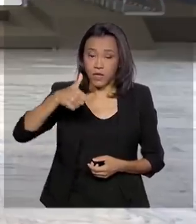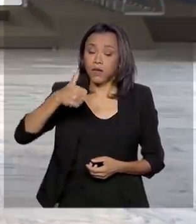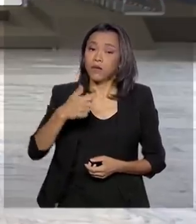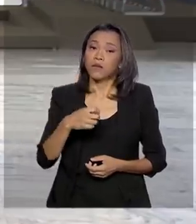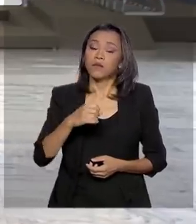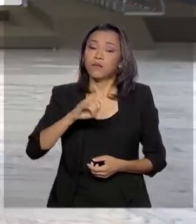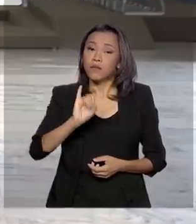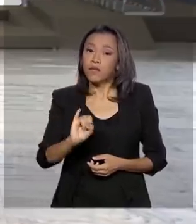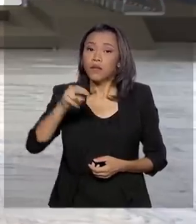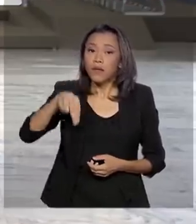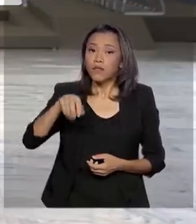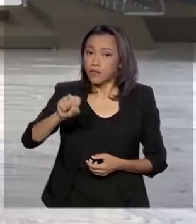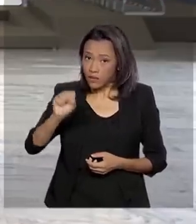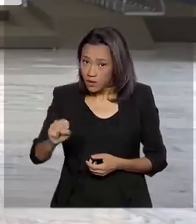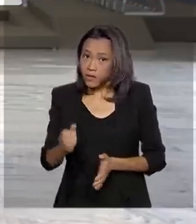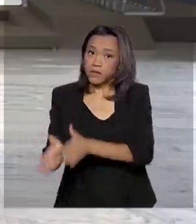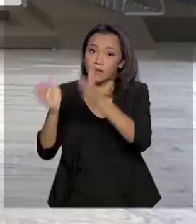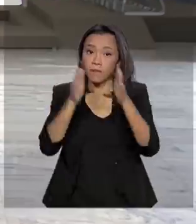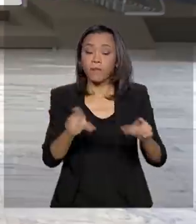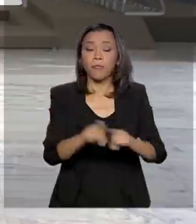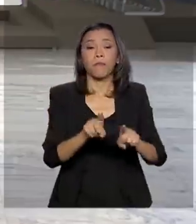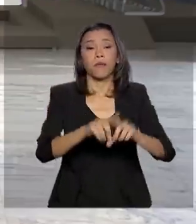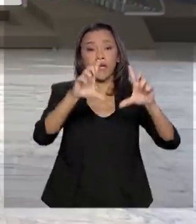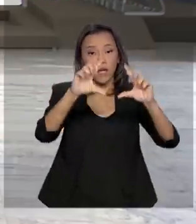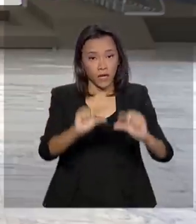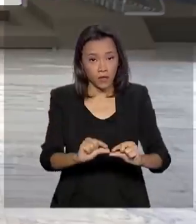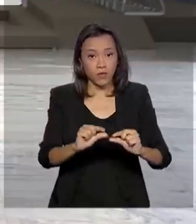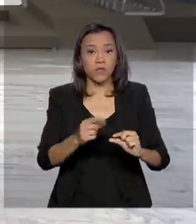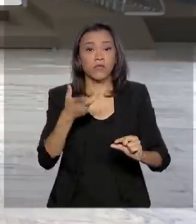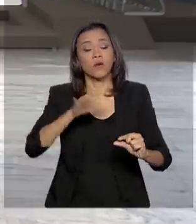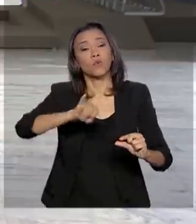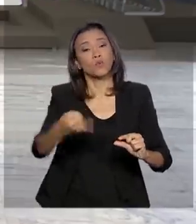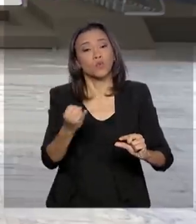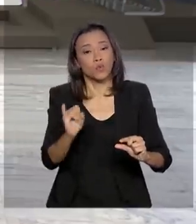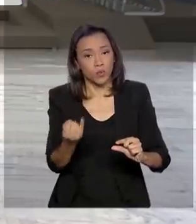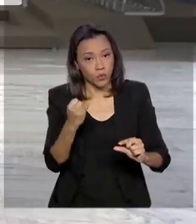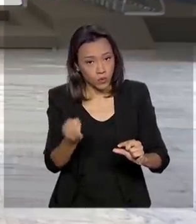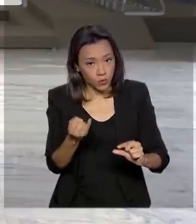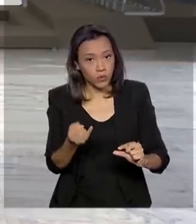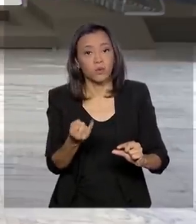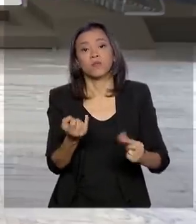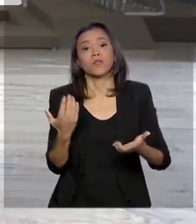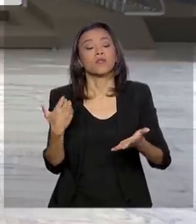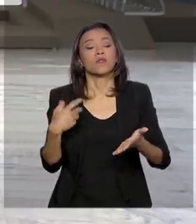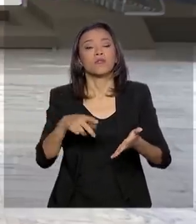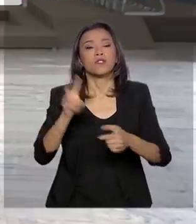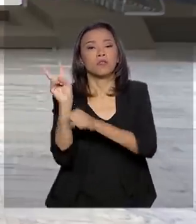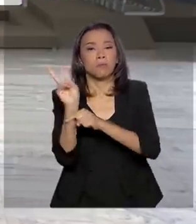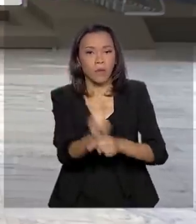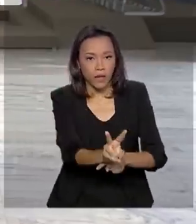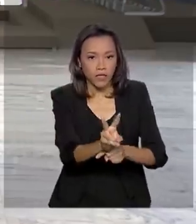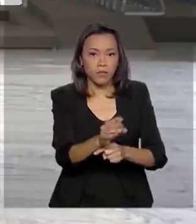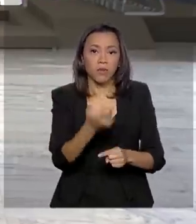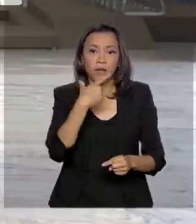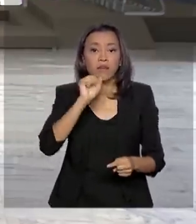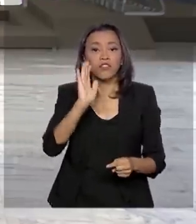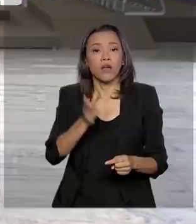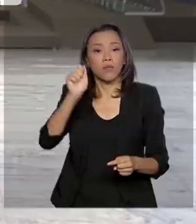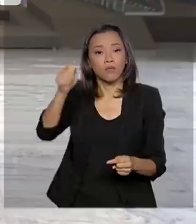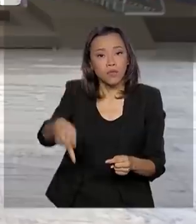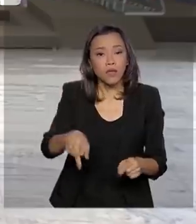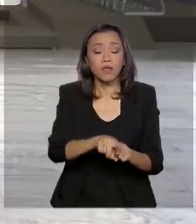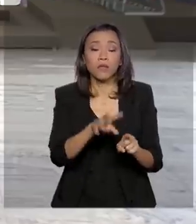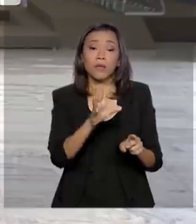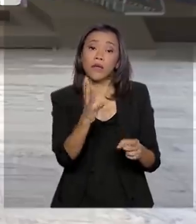beneficiários. A proposta de redução do teto dos juros do empréstimo consignado para aposentados e pensionistas e